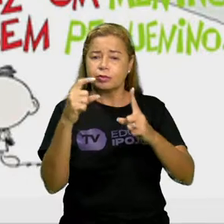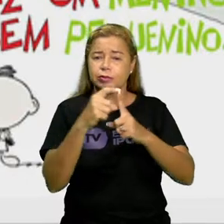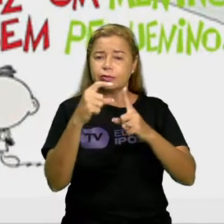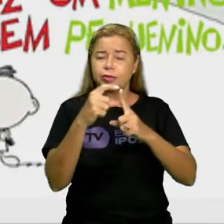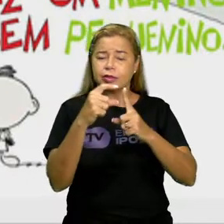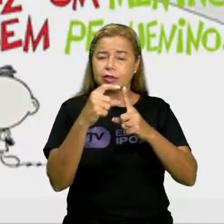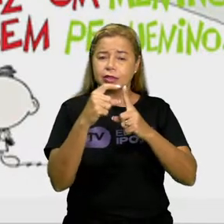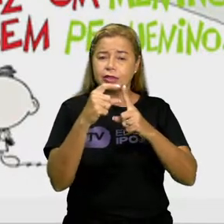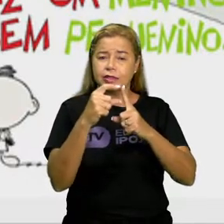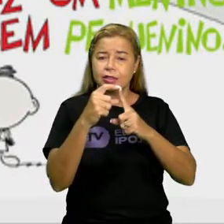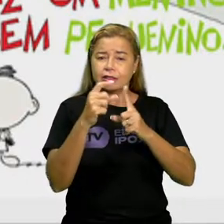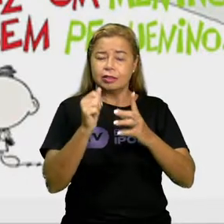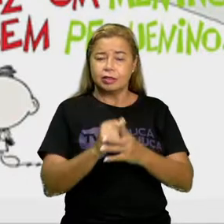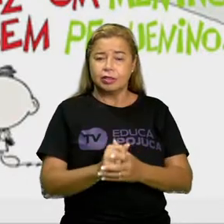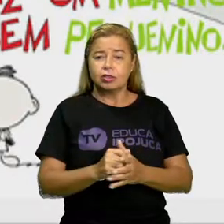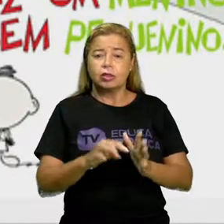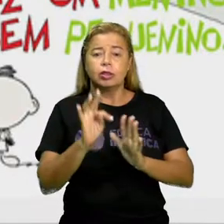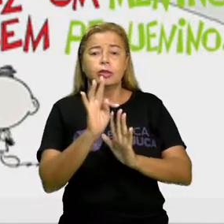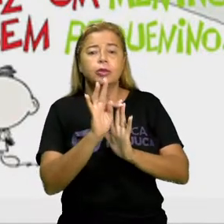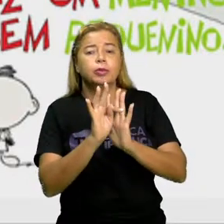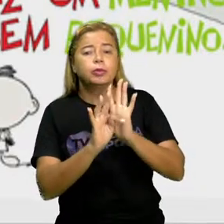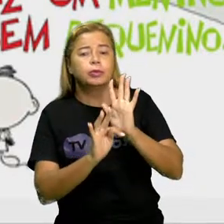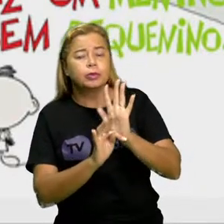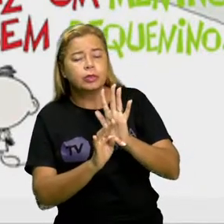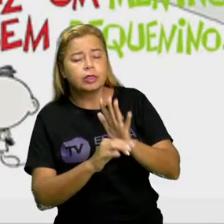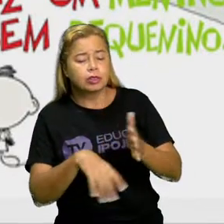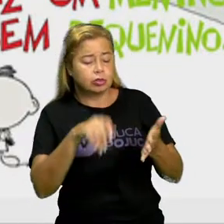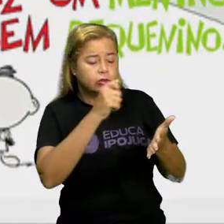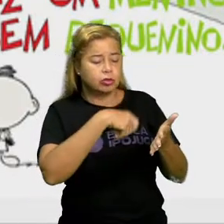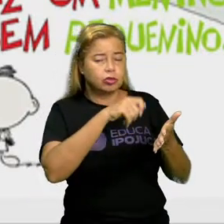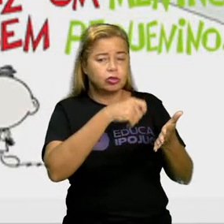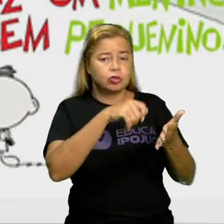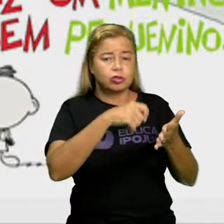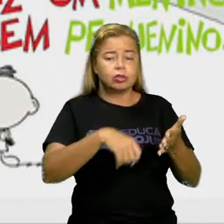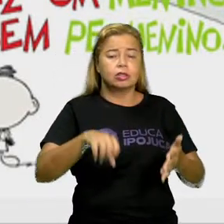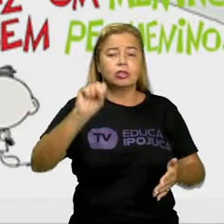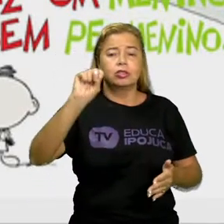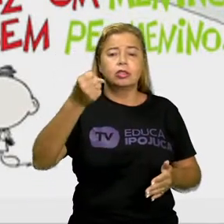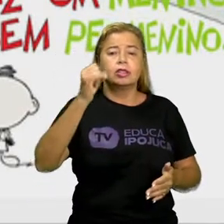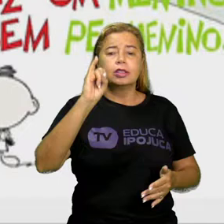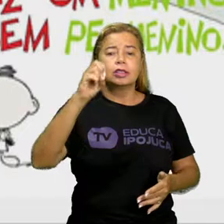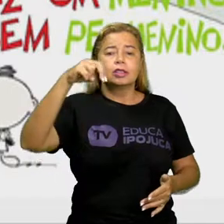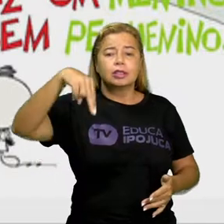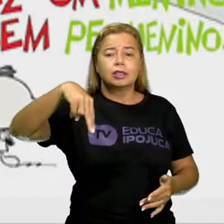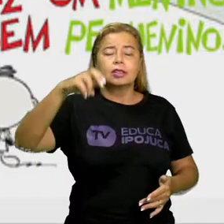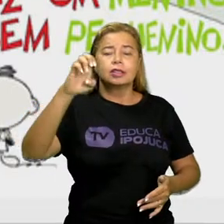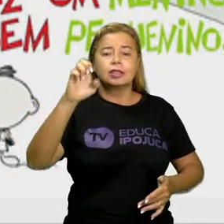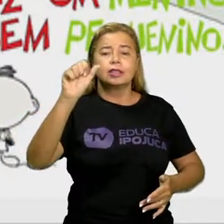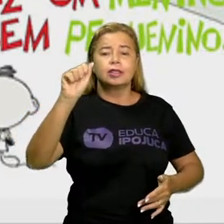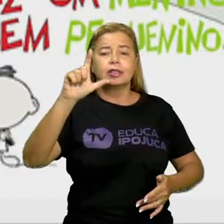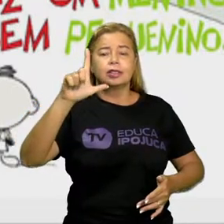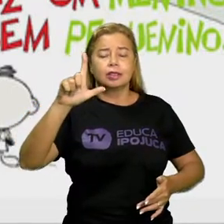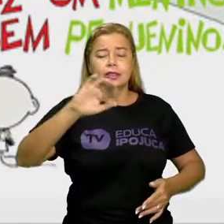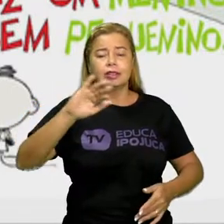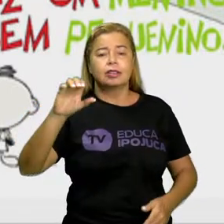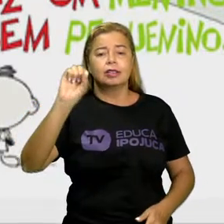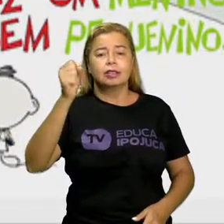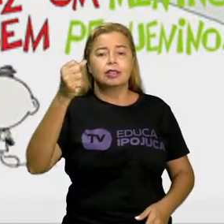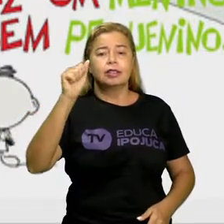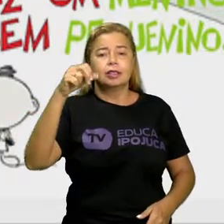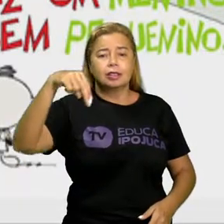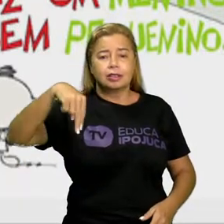texto é do autor Cineas Santos e Arcanjos. E aí, estão preparados para